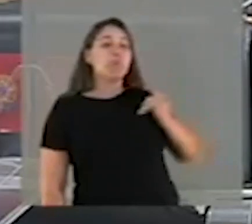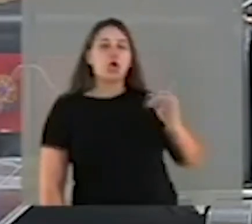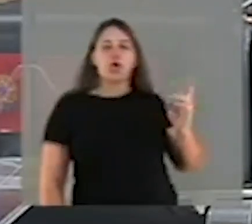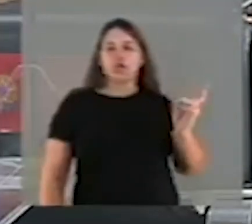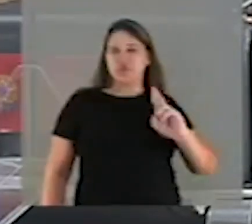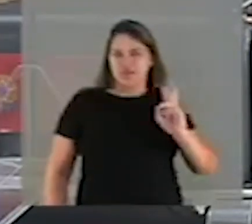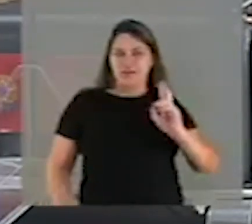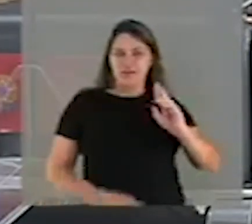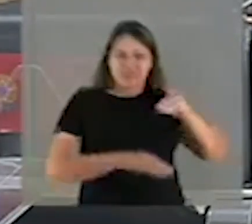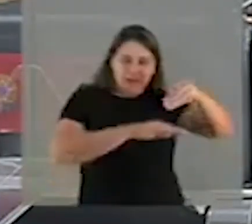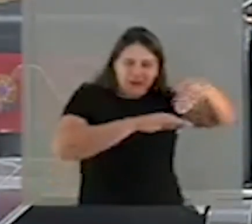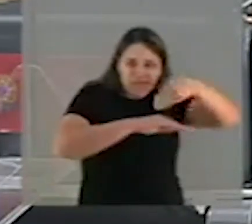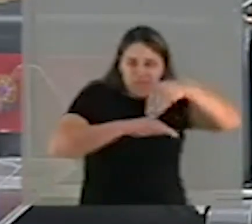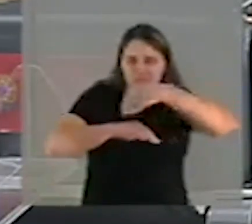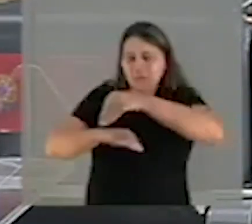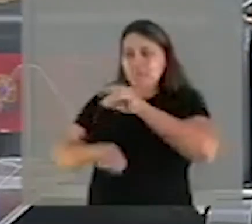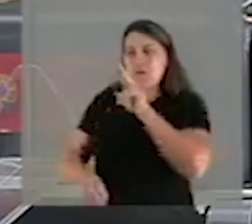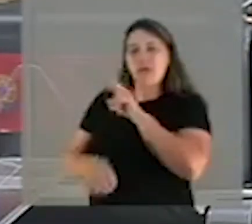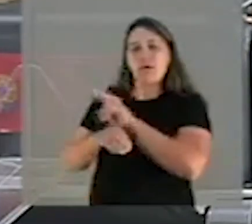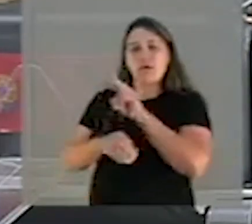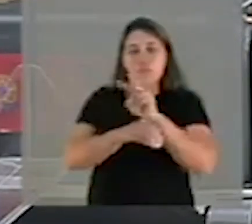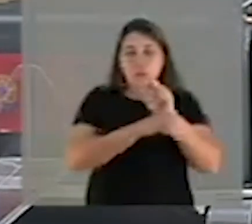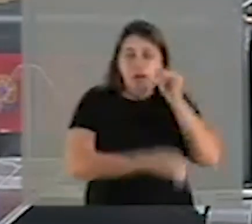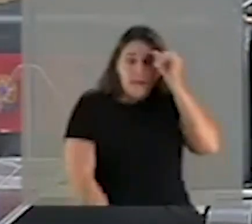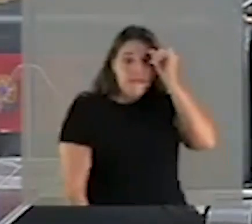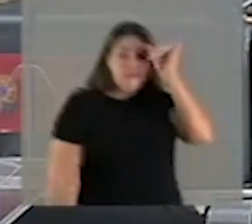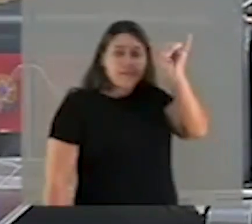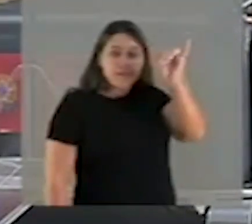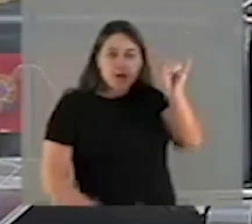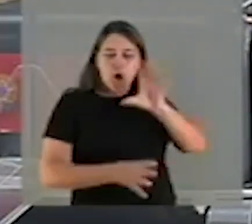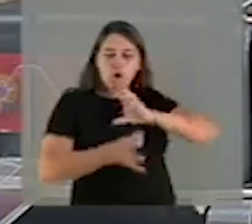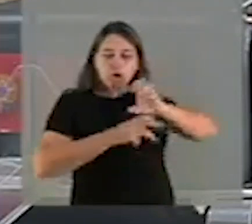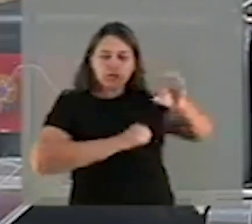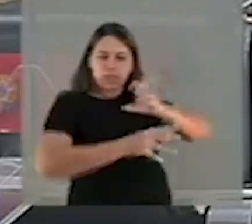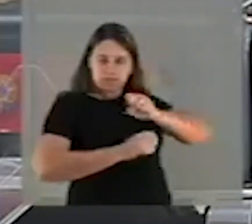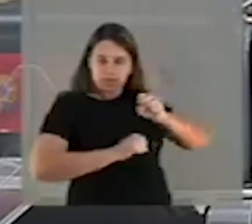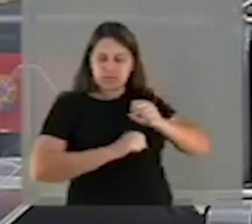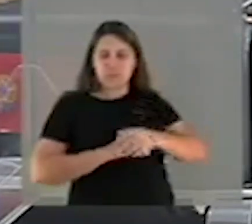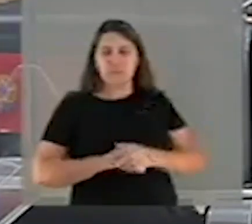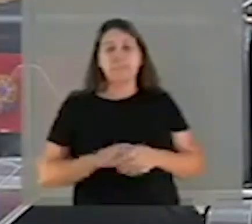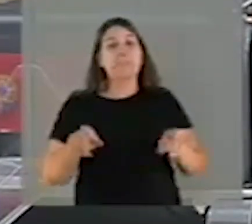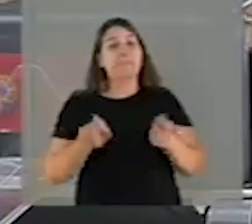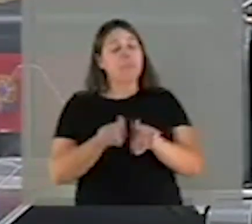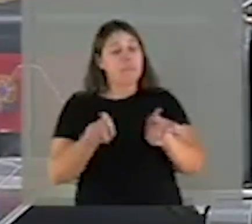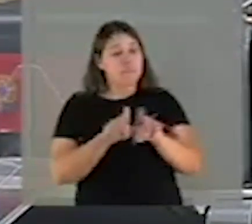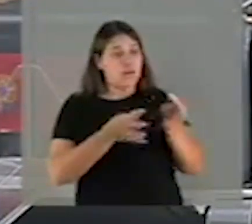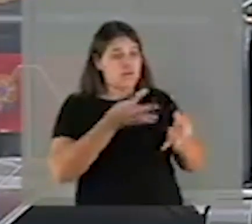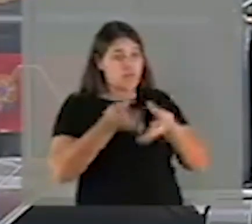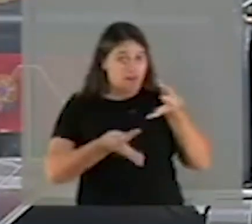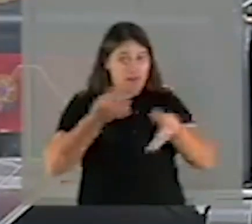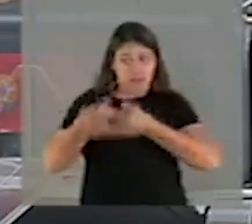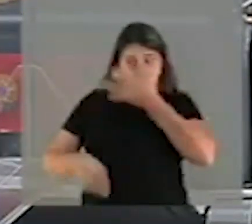destinados para prevenir, ou seja, evitar contaminações e também para tratar os